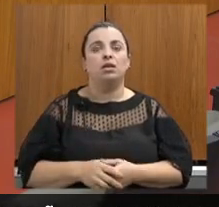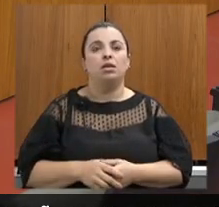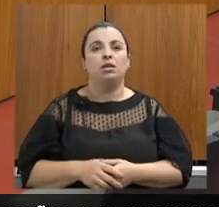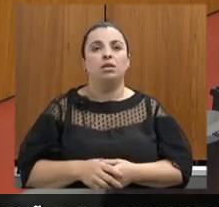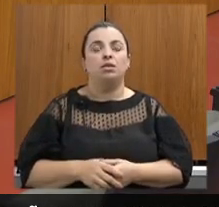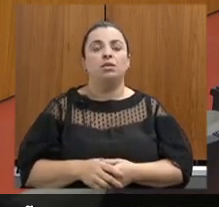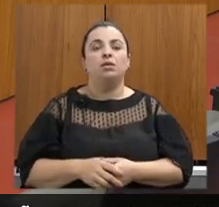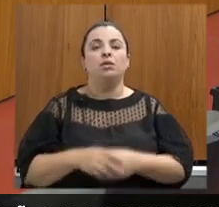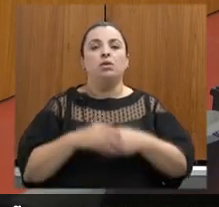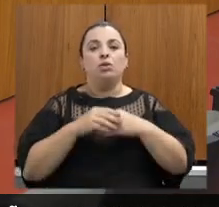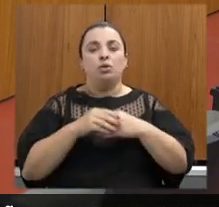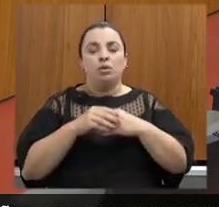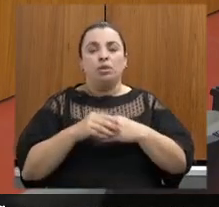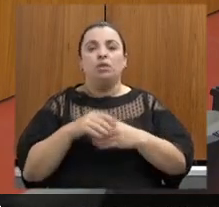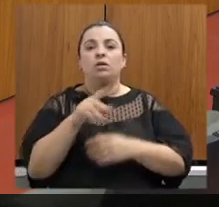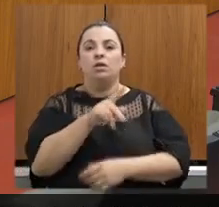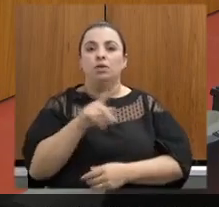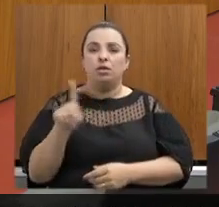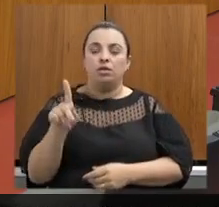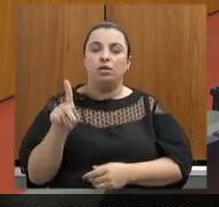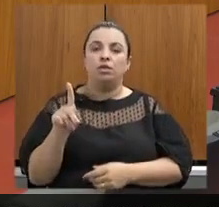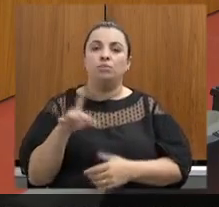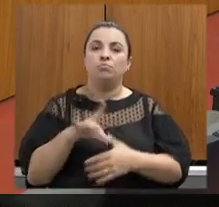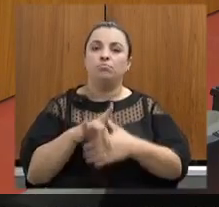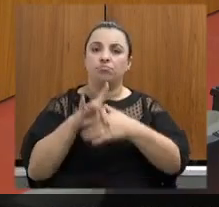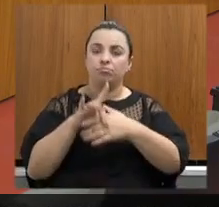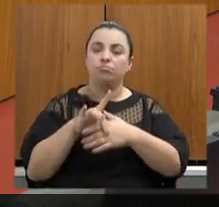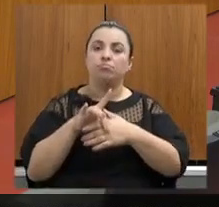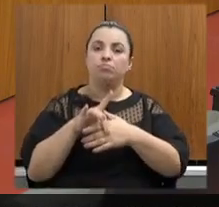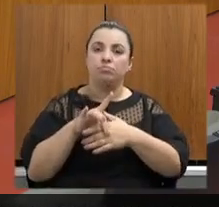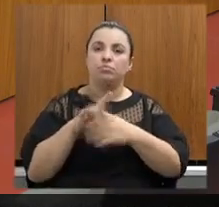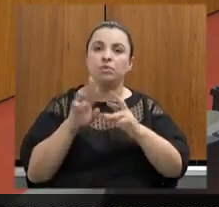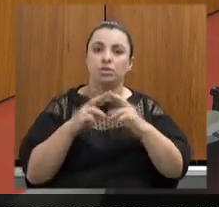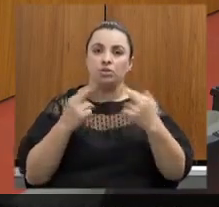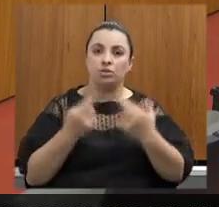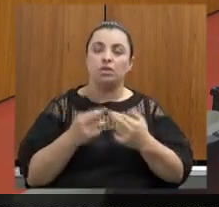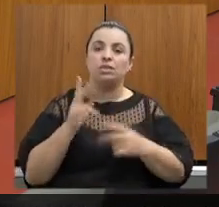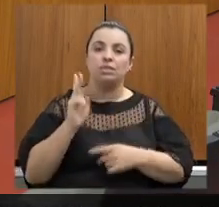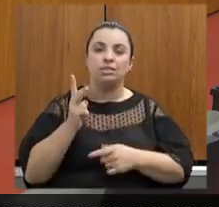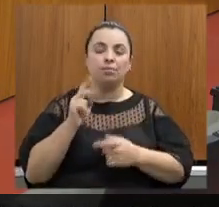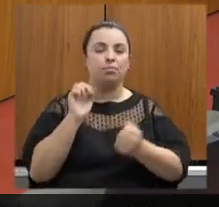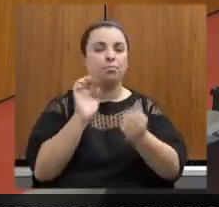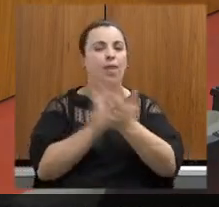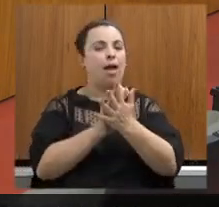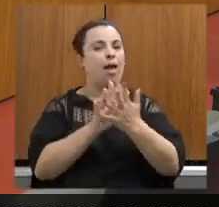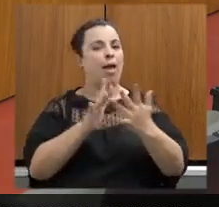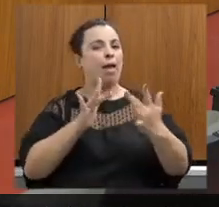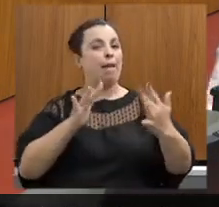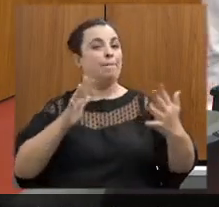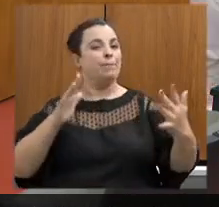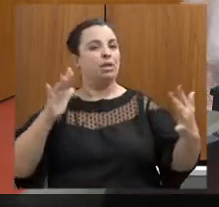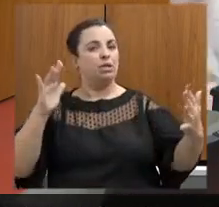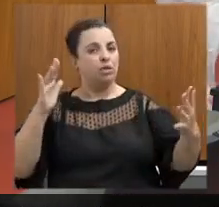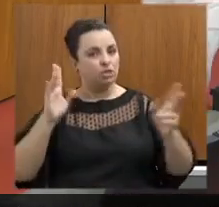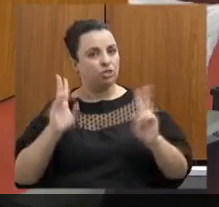Cumprimentá-la presidente pela condição dos trabalhos sempre muito brilhante e sempre cuidando